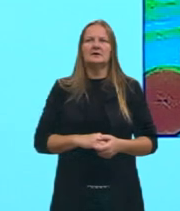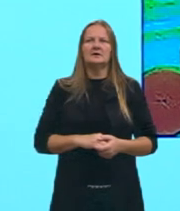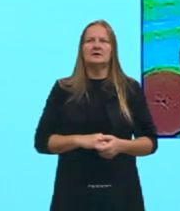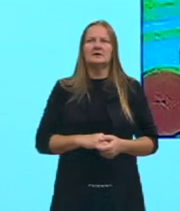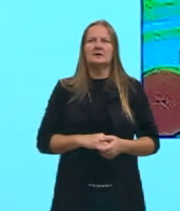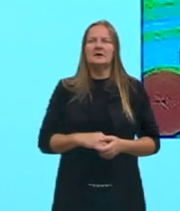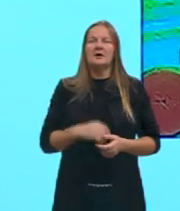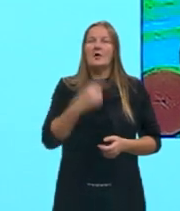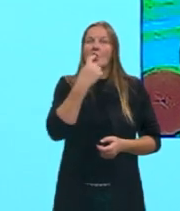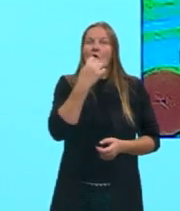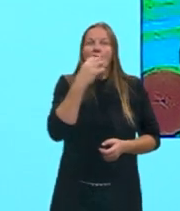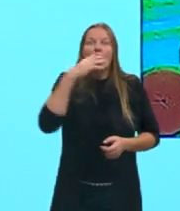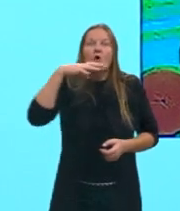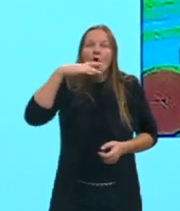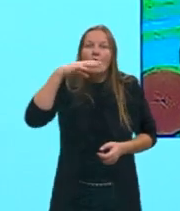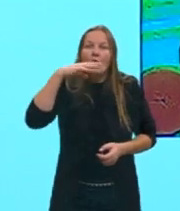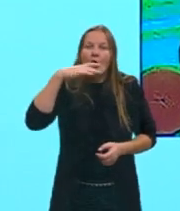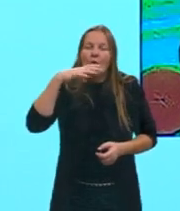colorido, né,